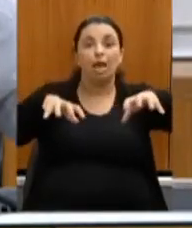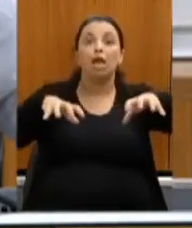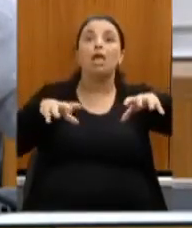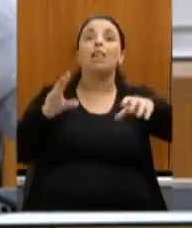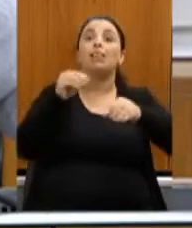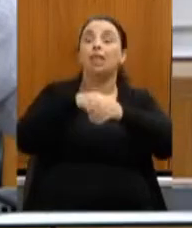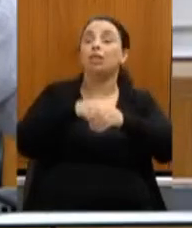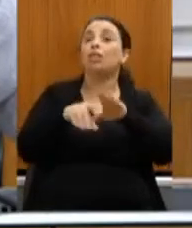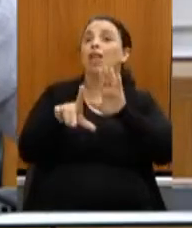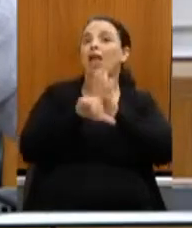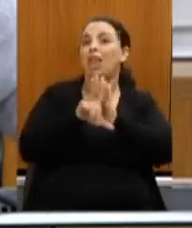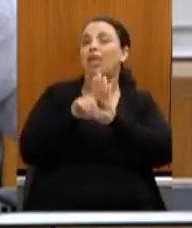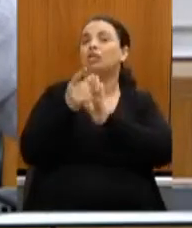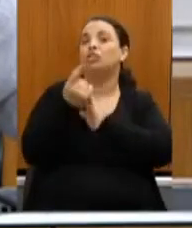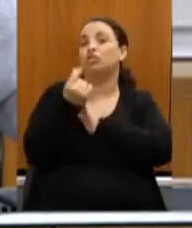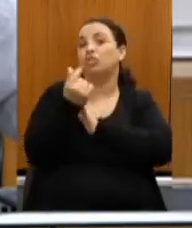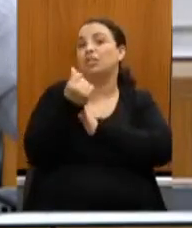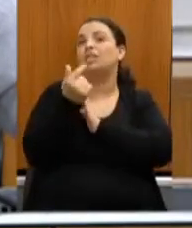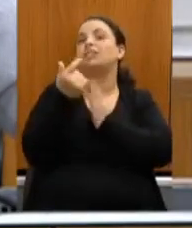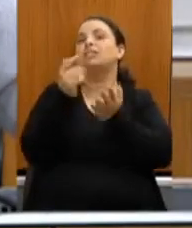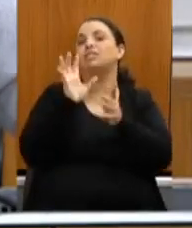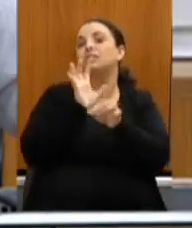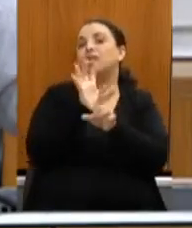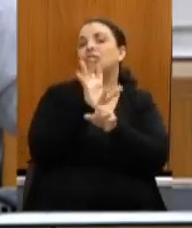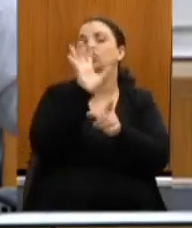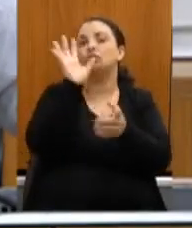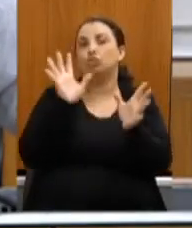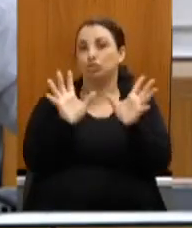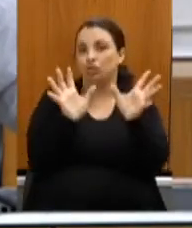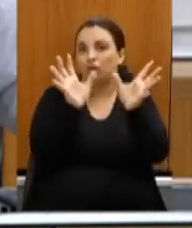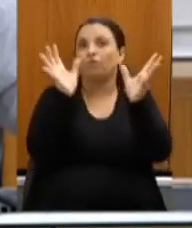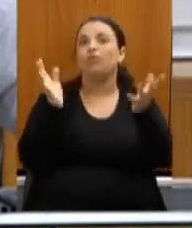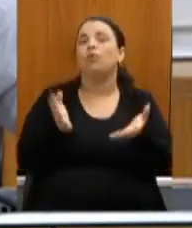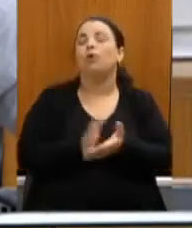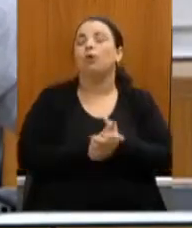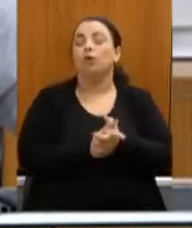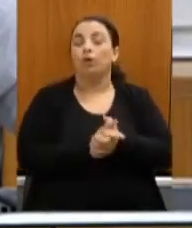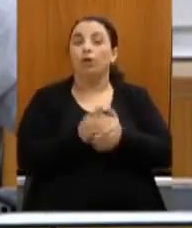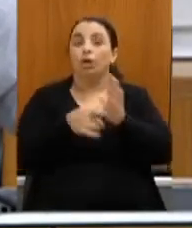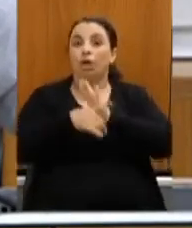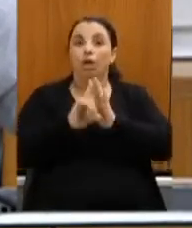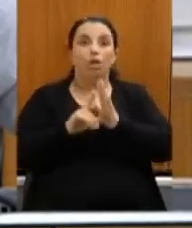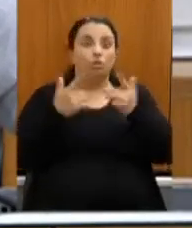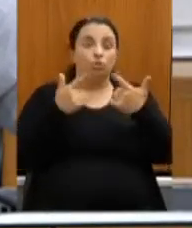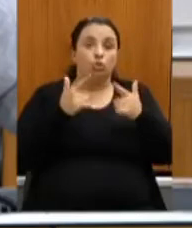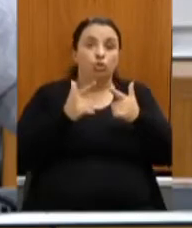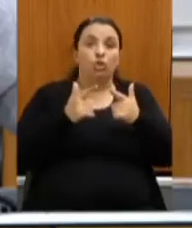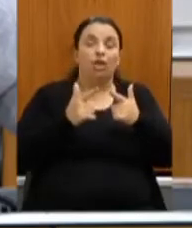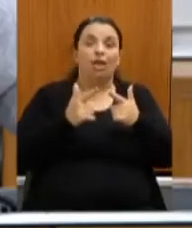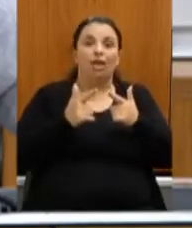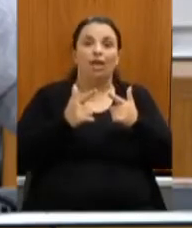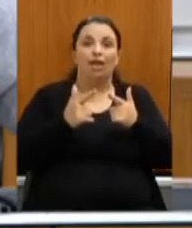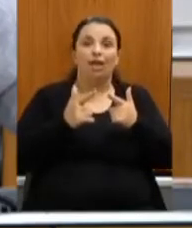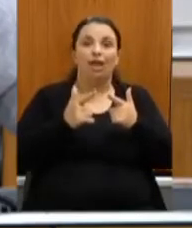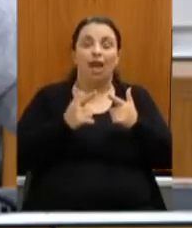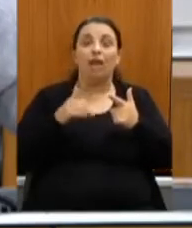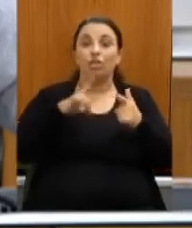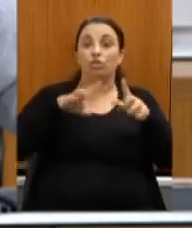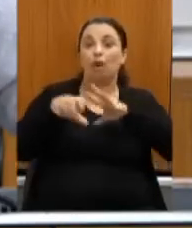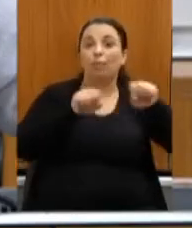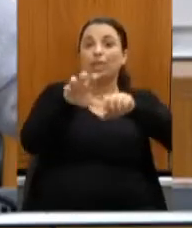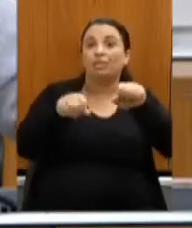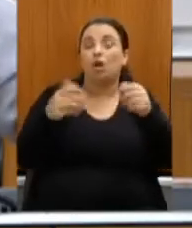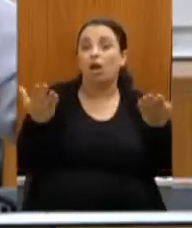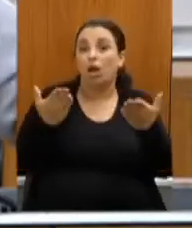porque nem tanto ao mar nem tanto ao céu antes não tinha e havia uma grande captação agora tem os 35%